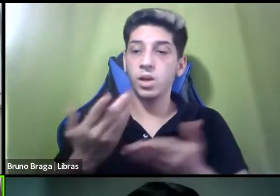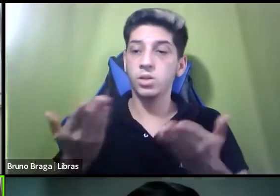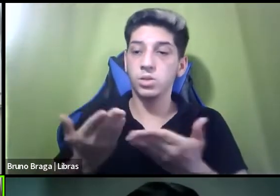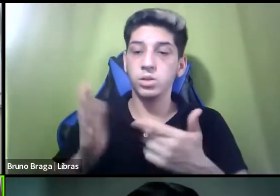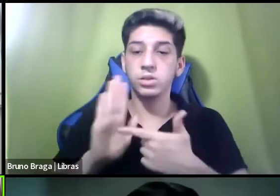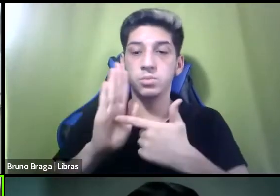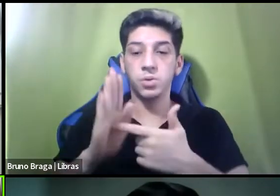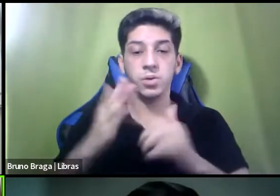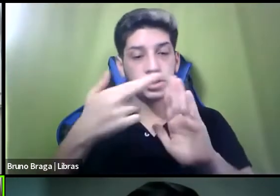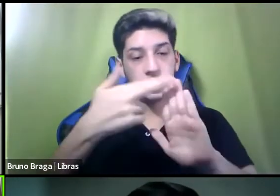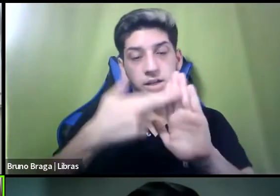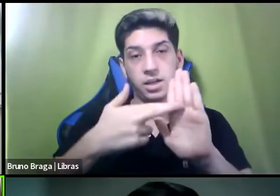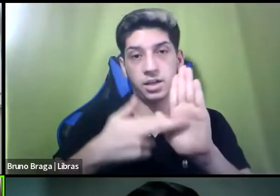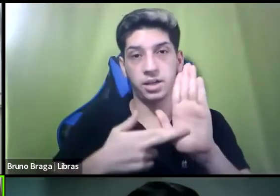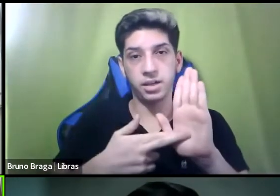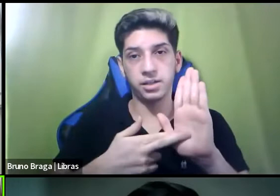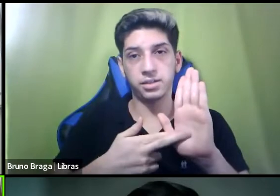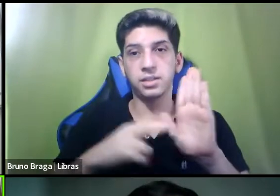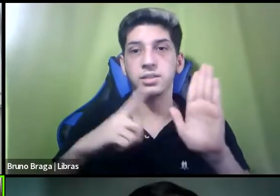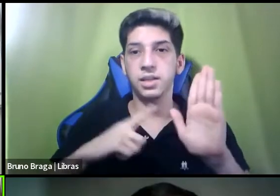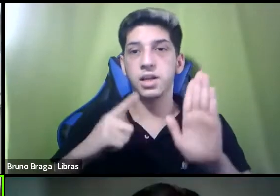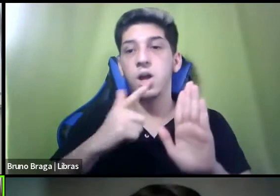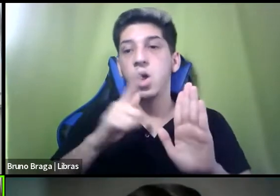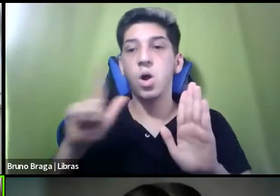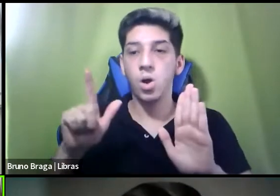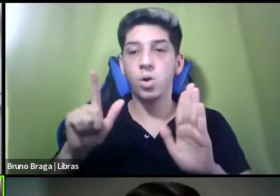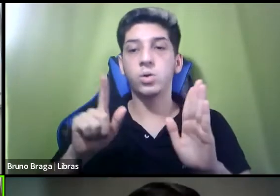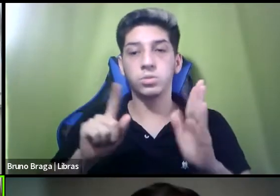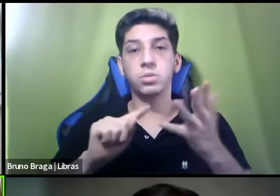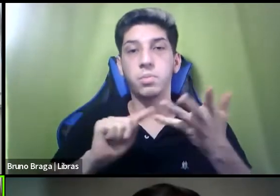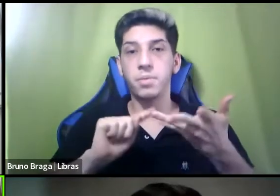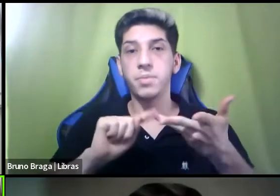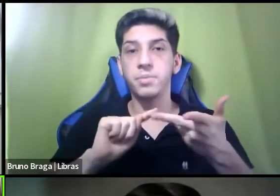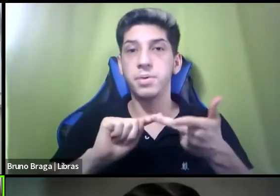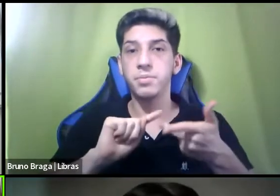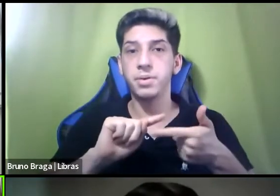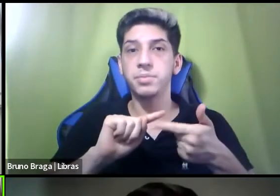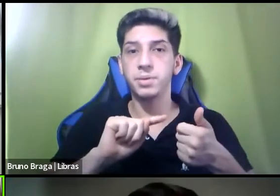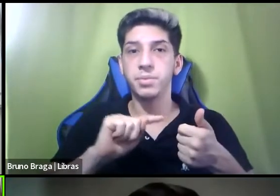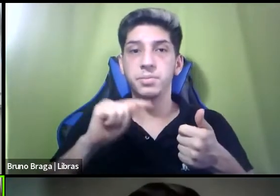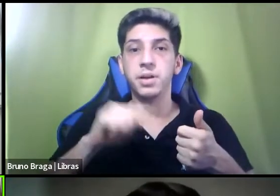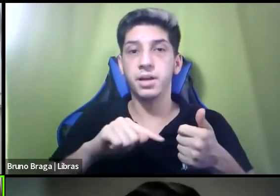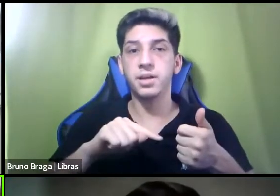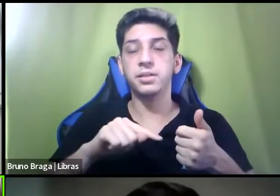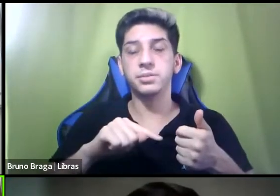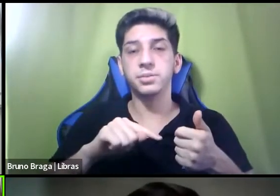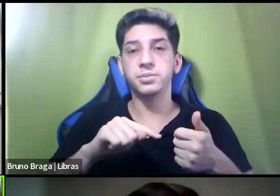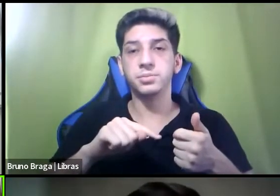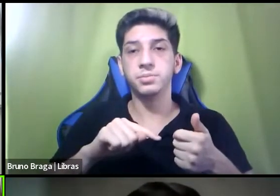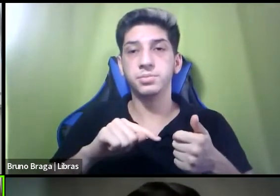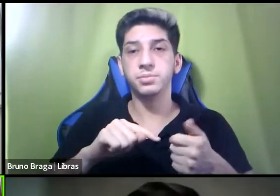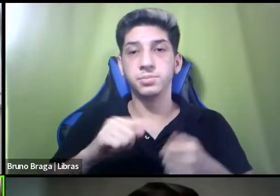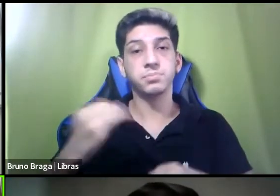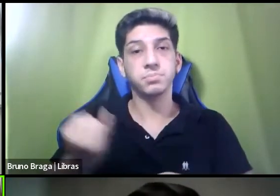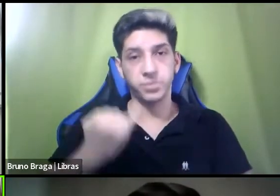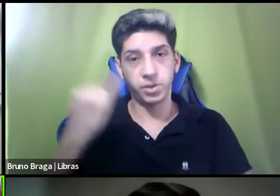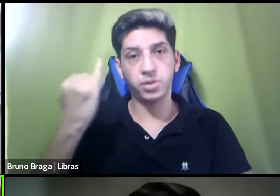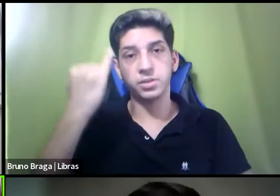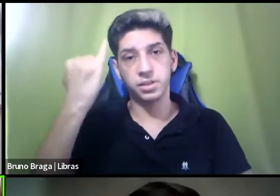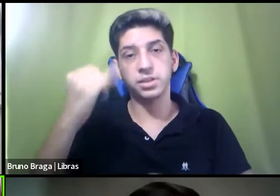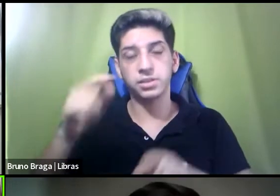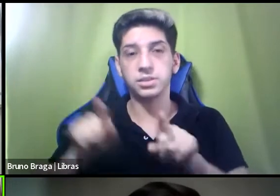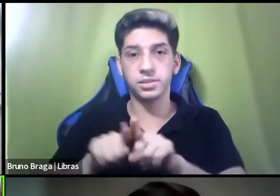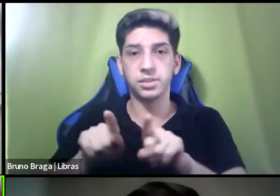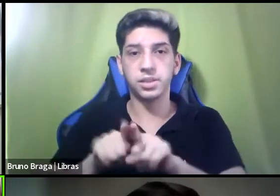resolução outros pontos que são prontos extremamente importantes